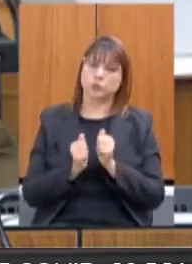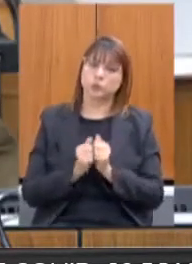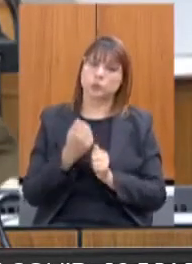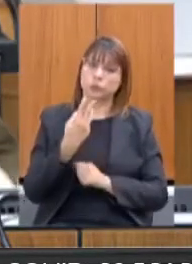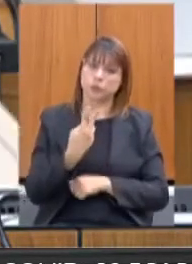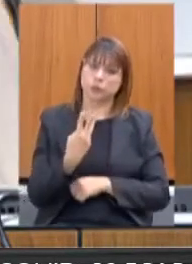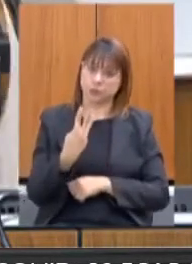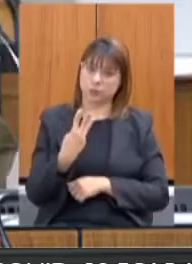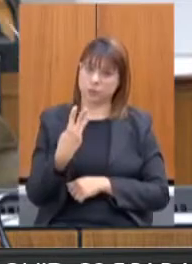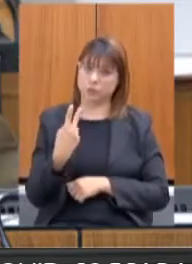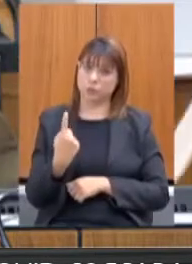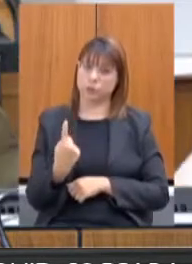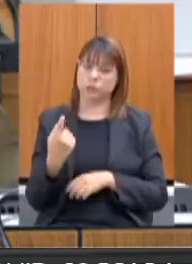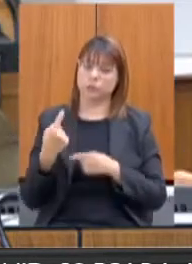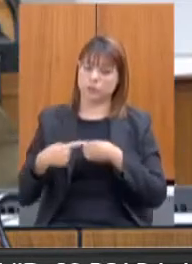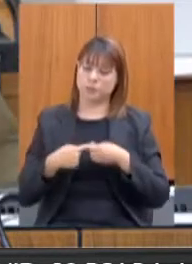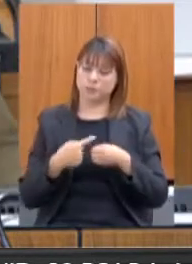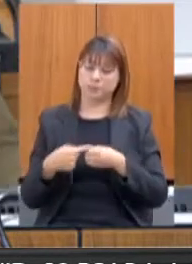municípios.